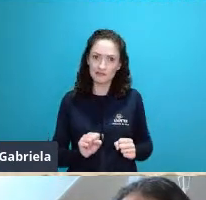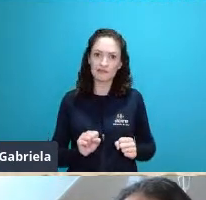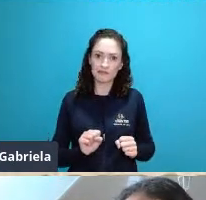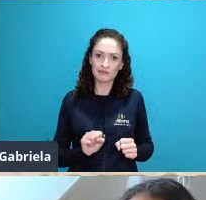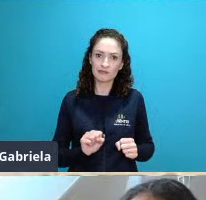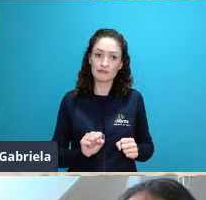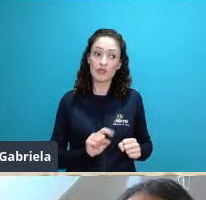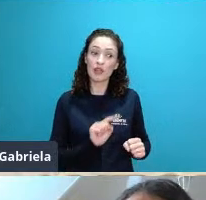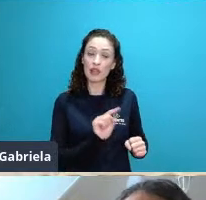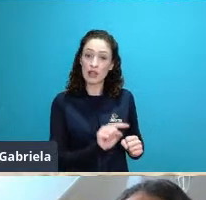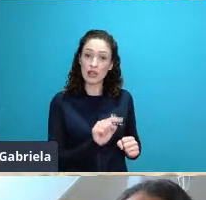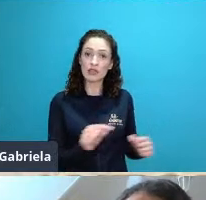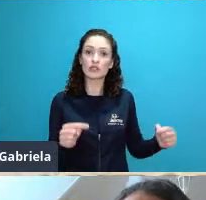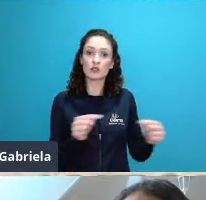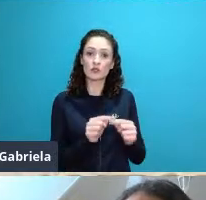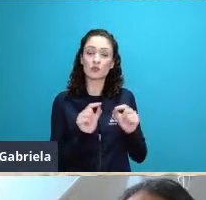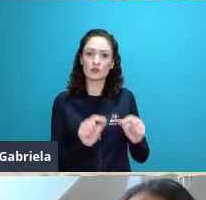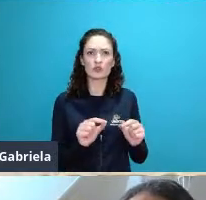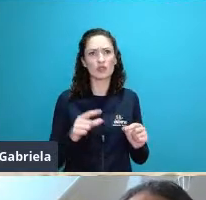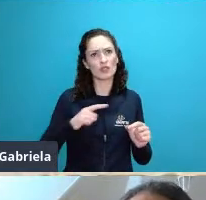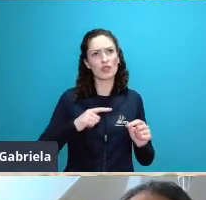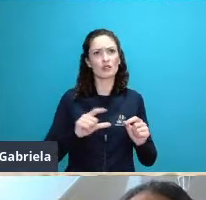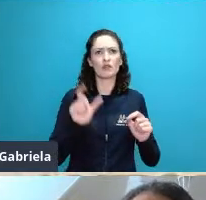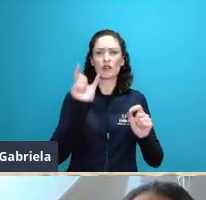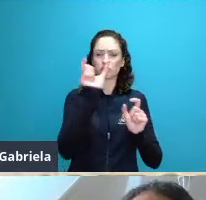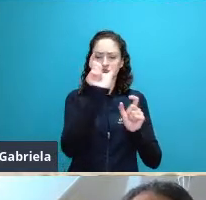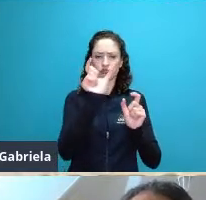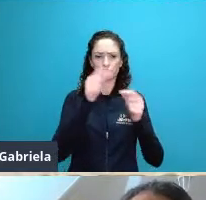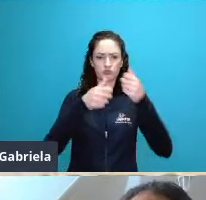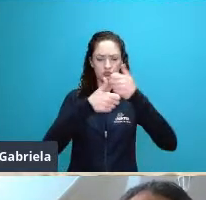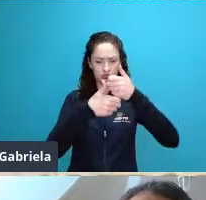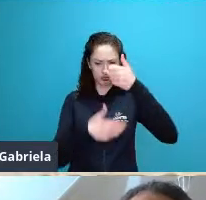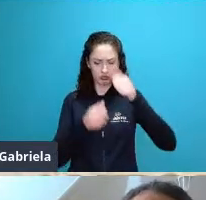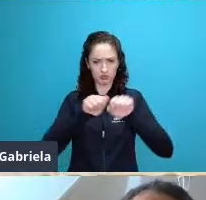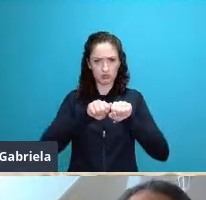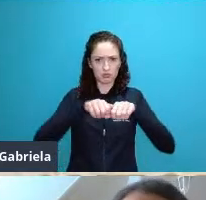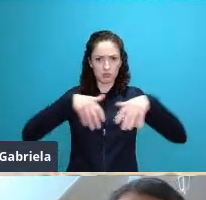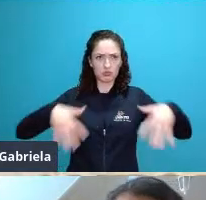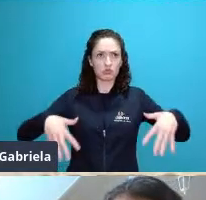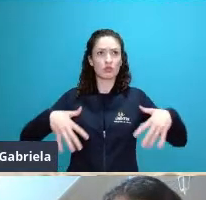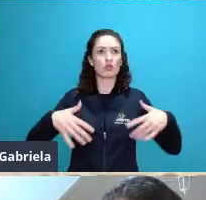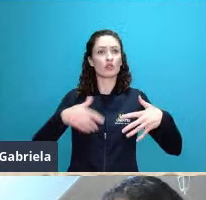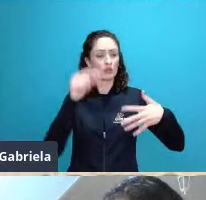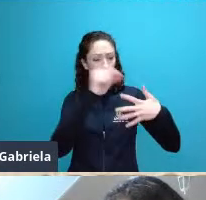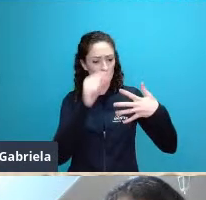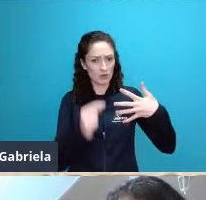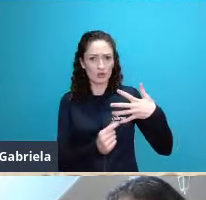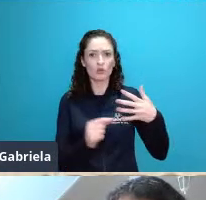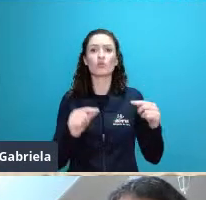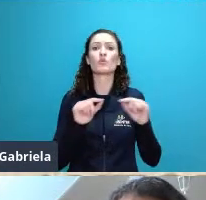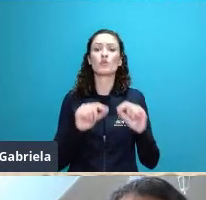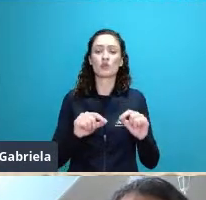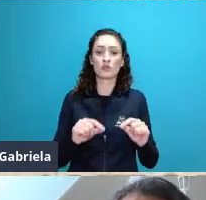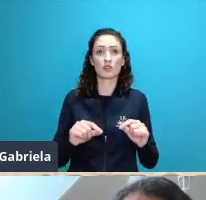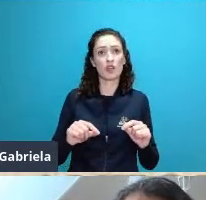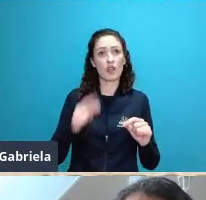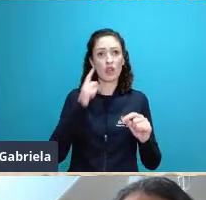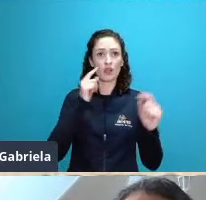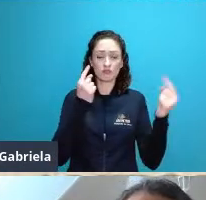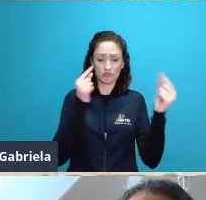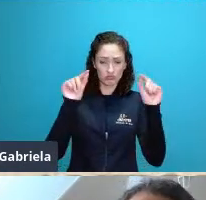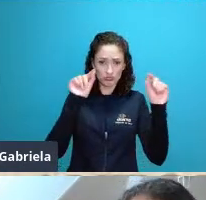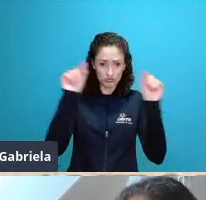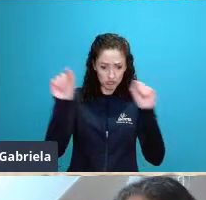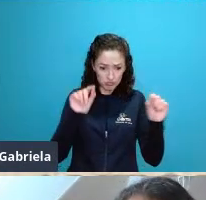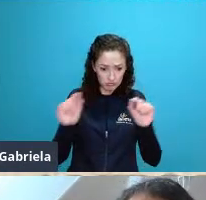né então tem algumas ramificações né dessa dessa tendência né e uma dessas ramificações é a